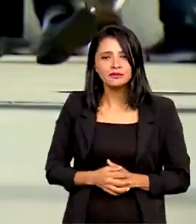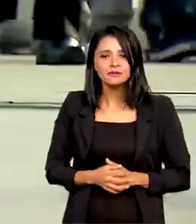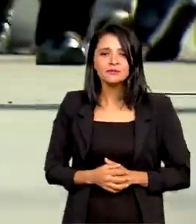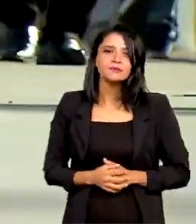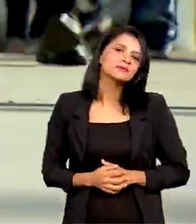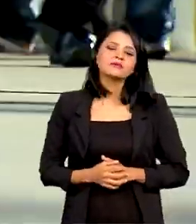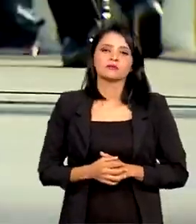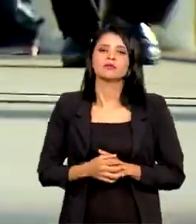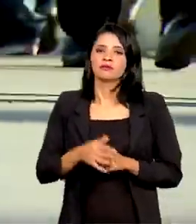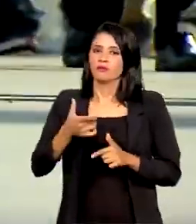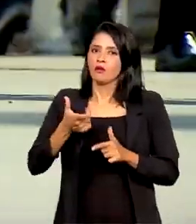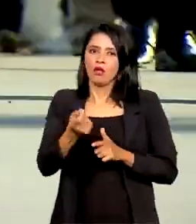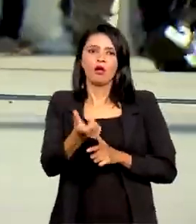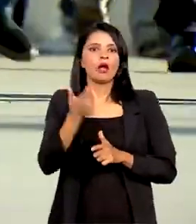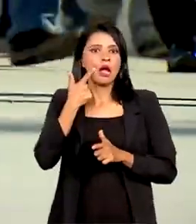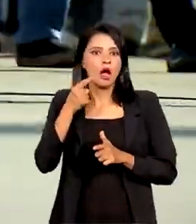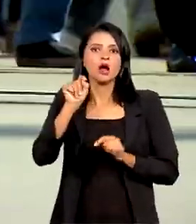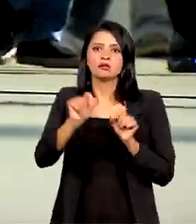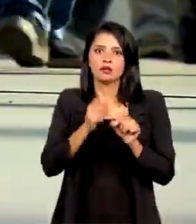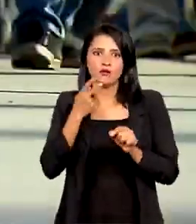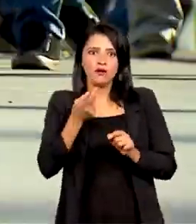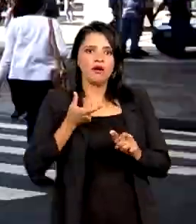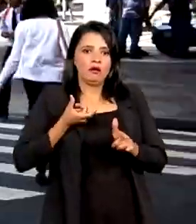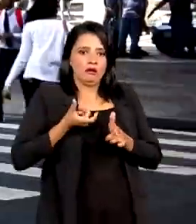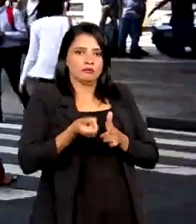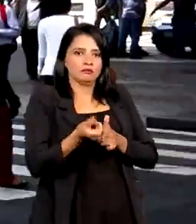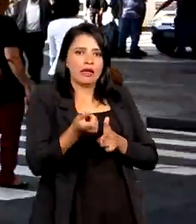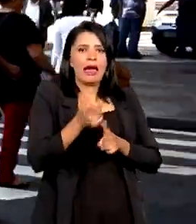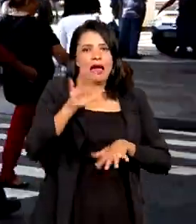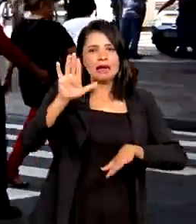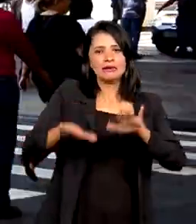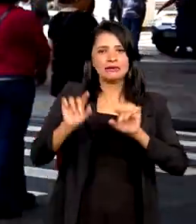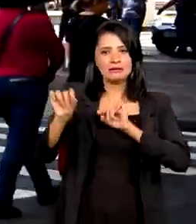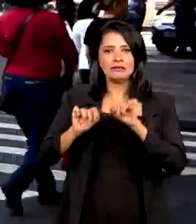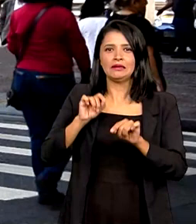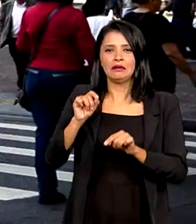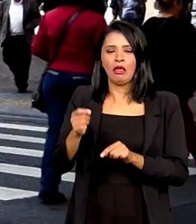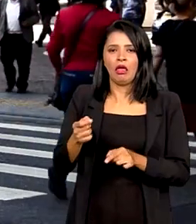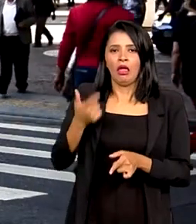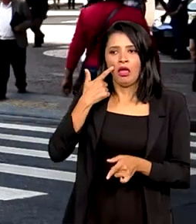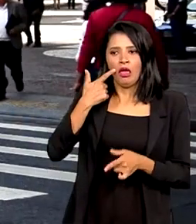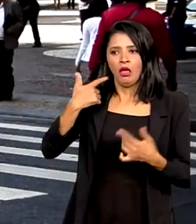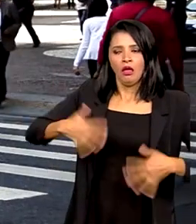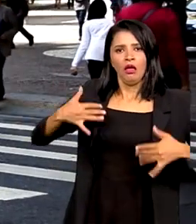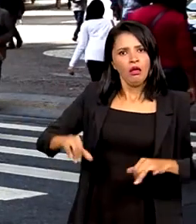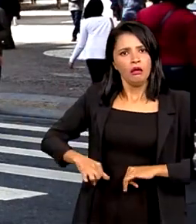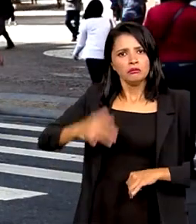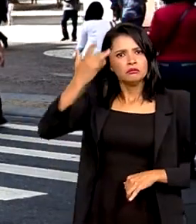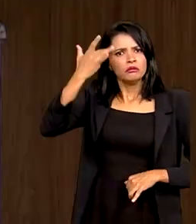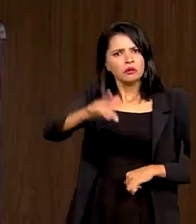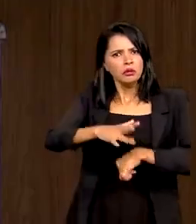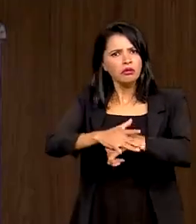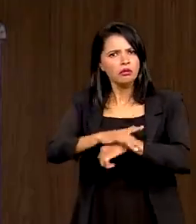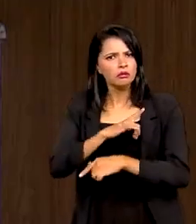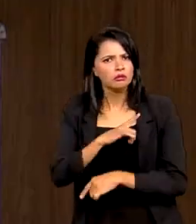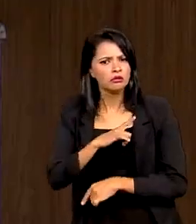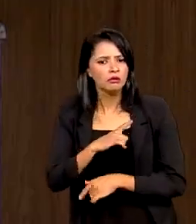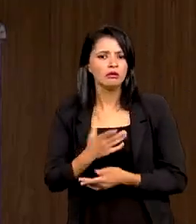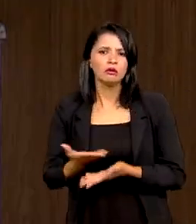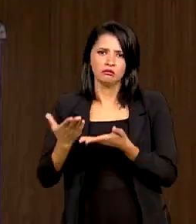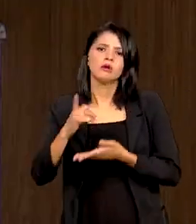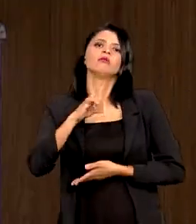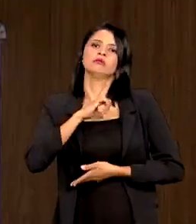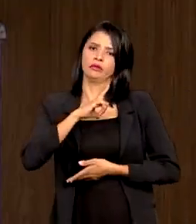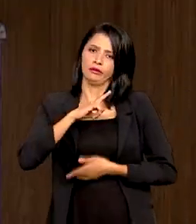Câncer de pênis existe. E quando a gente fala em câncer de pênis, muitas vezes surpreende. Nossa, eu não sabia que essa doença existia. Ela